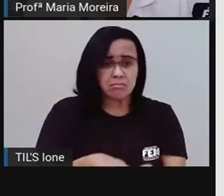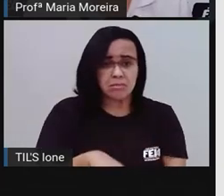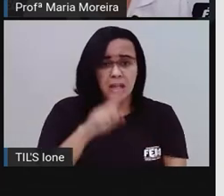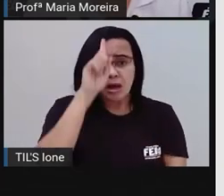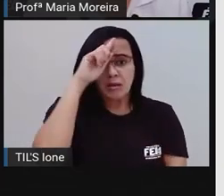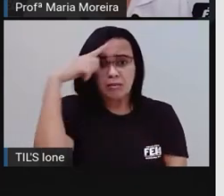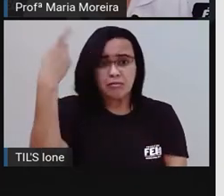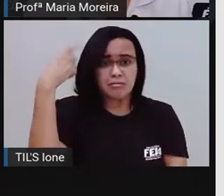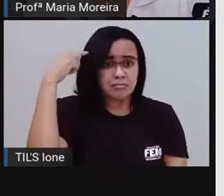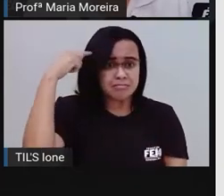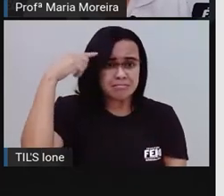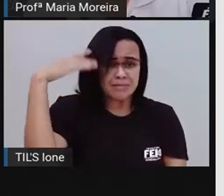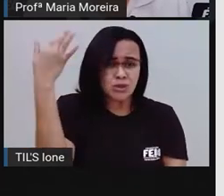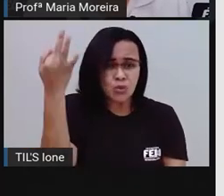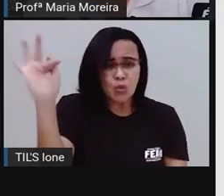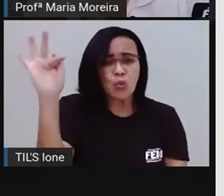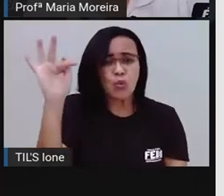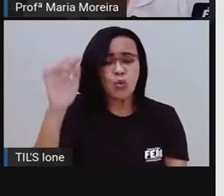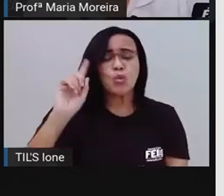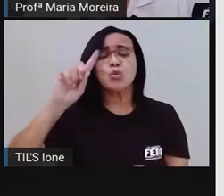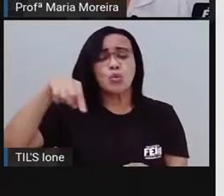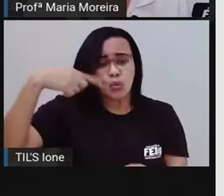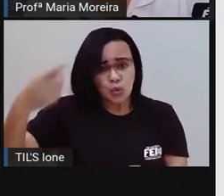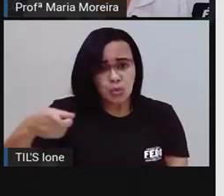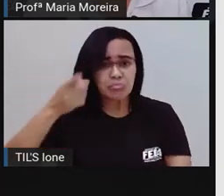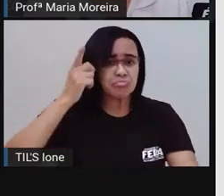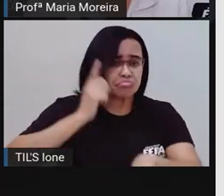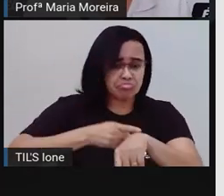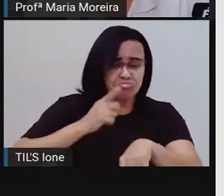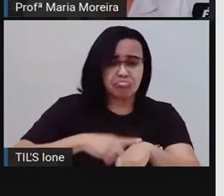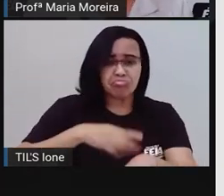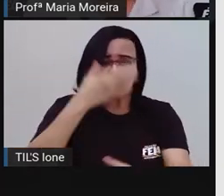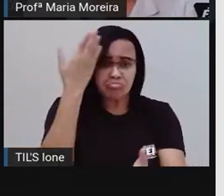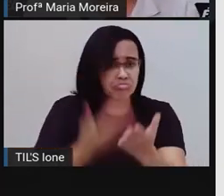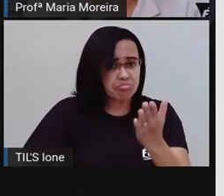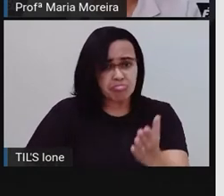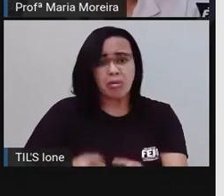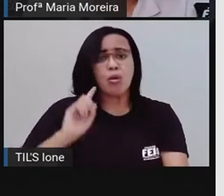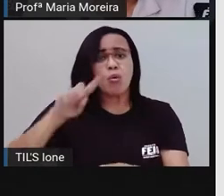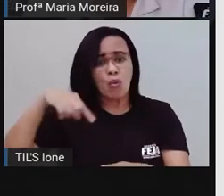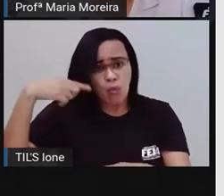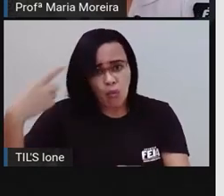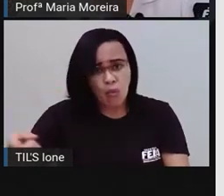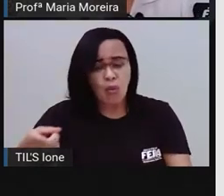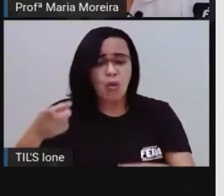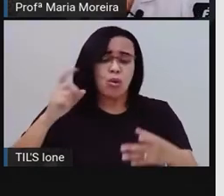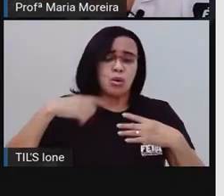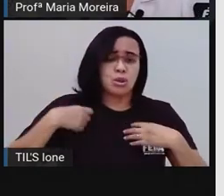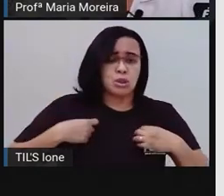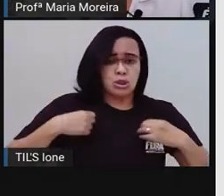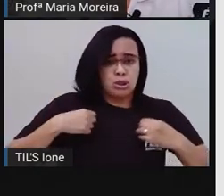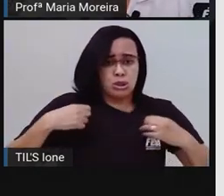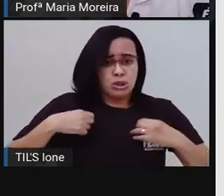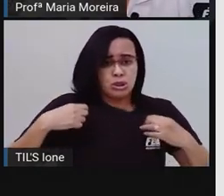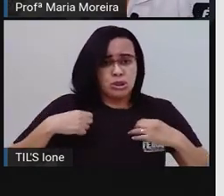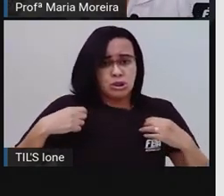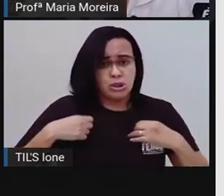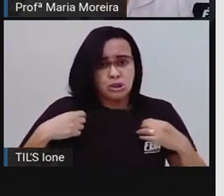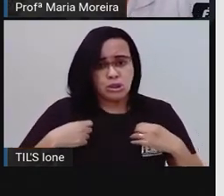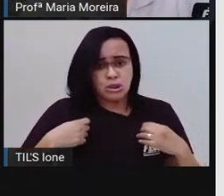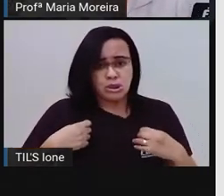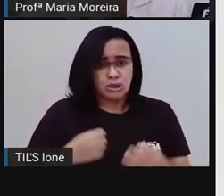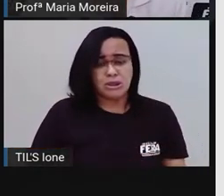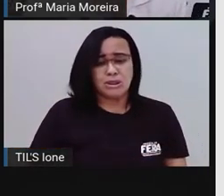cabeça. Outro dia perdeu a hora. No outro apareceu com o uniforme todo coberto de